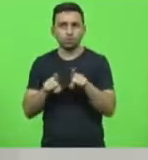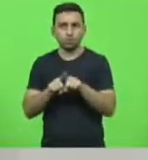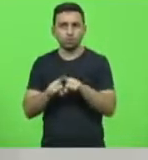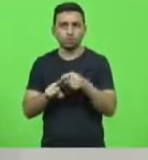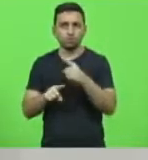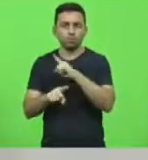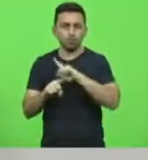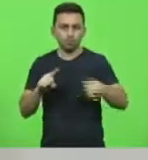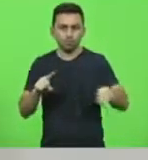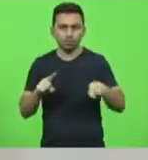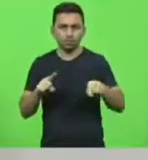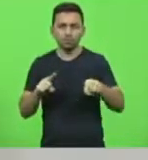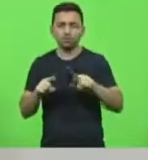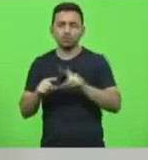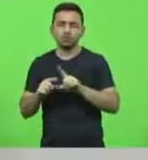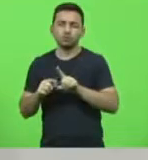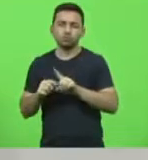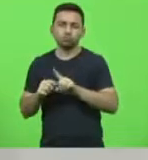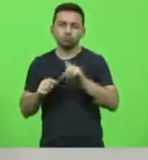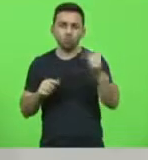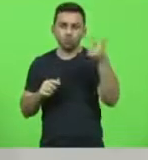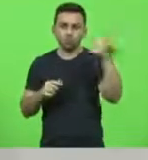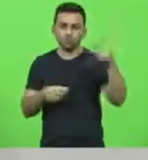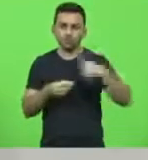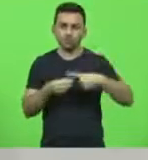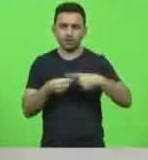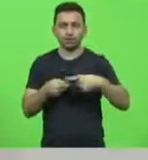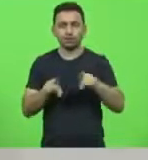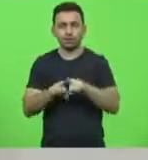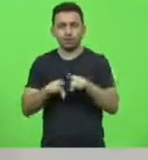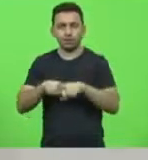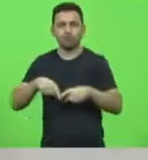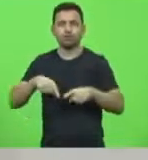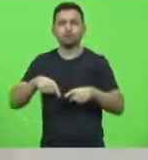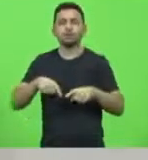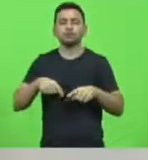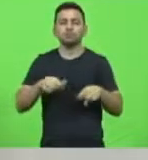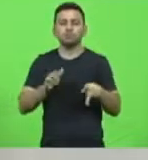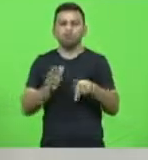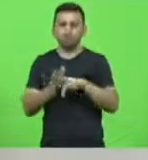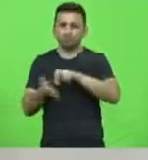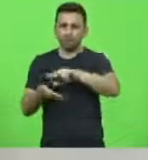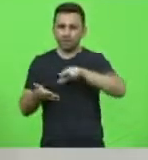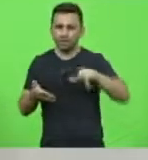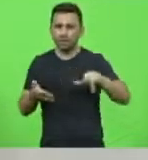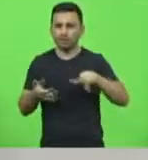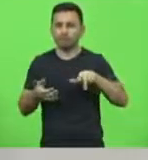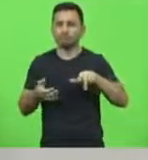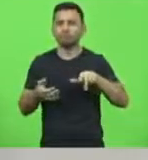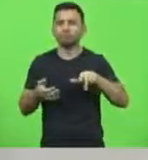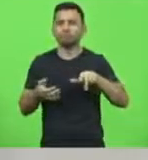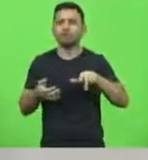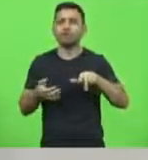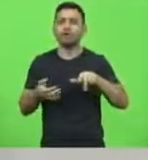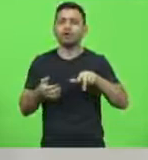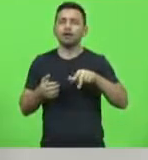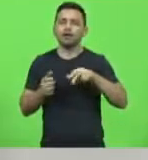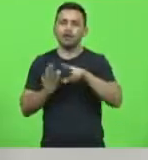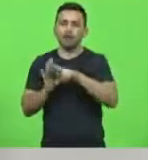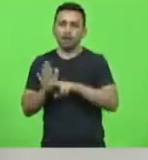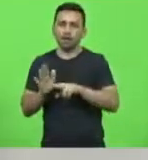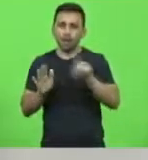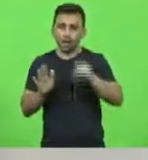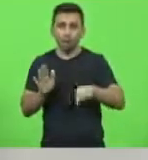do município onde reside e o uso de tornozeleira, eu acredito que fazem parte do mandato